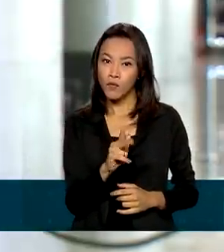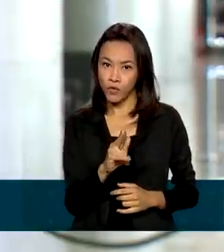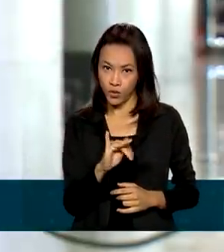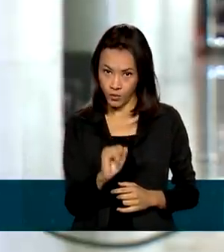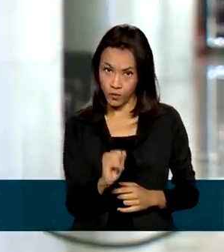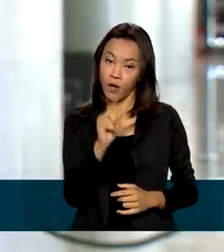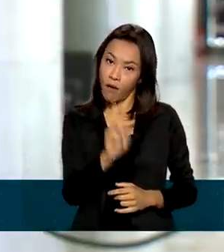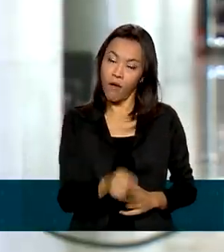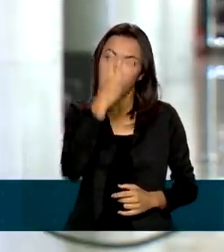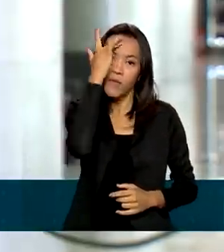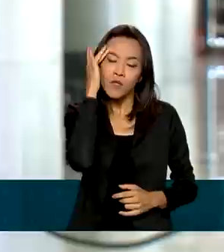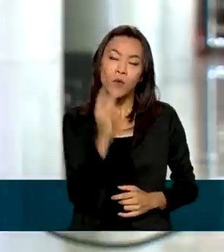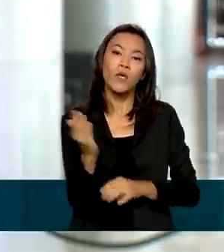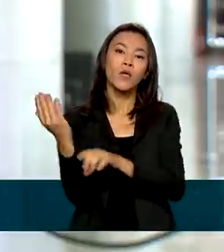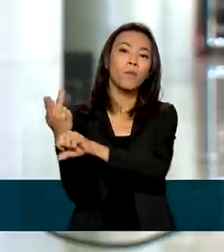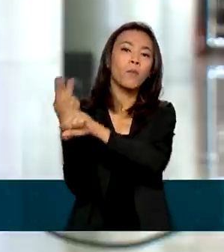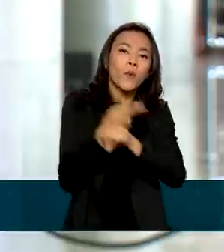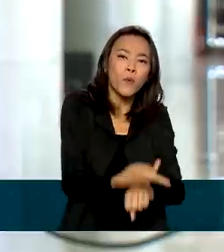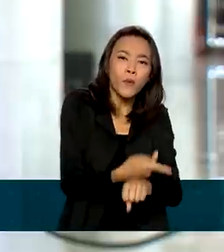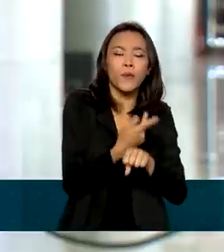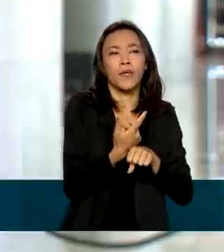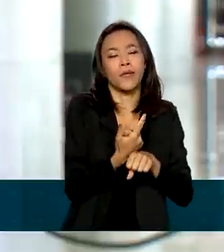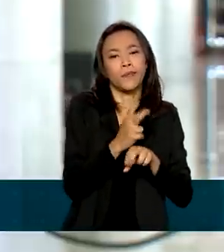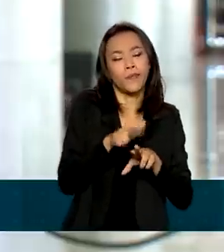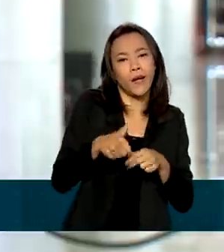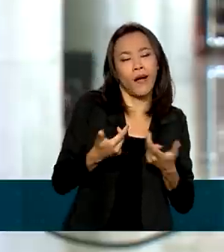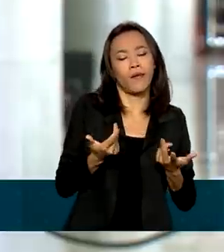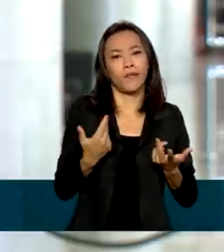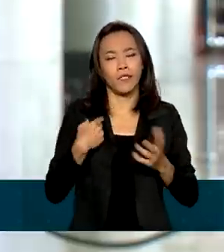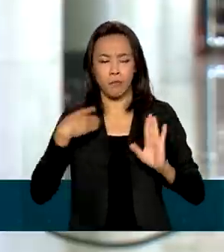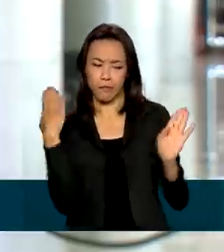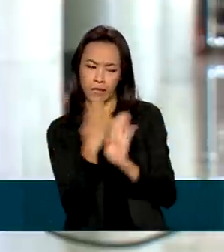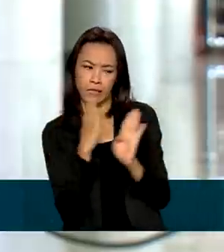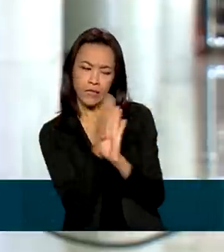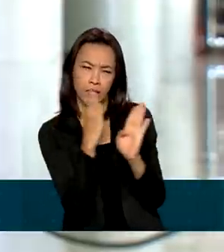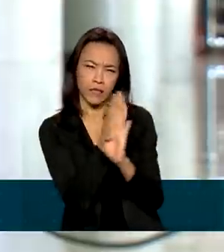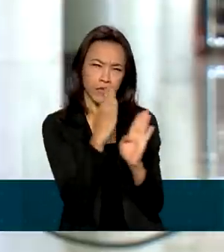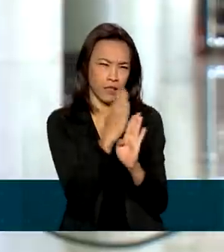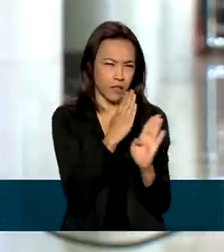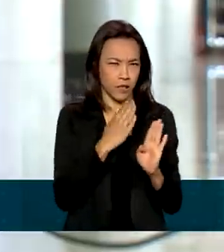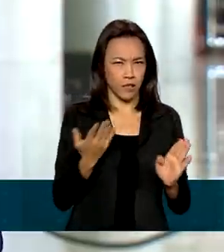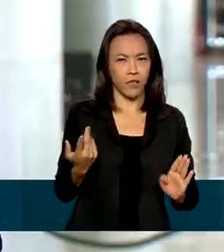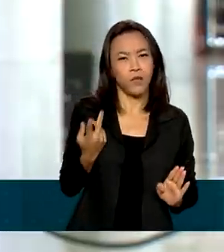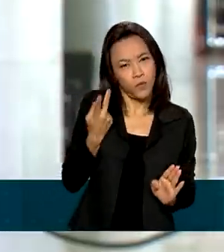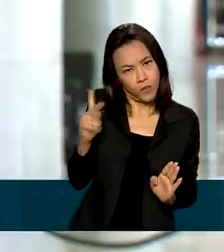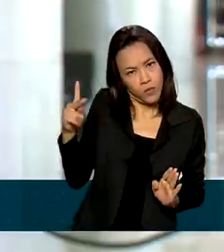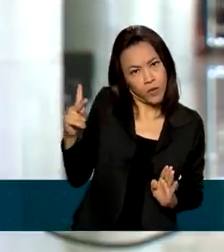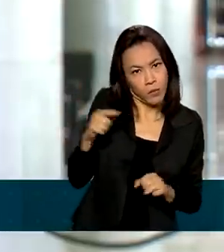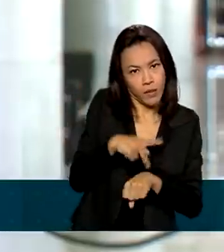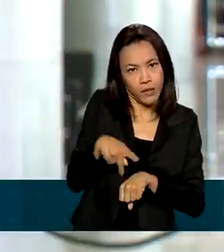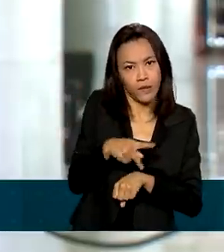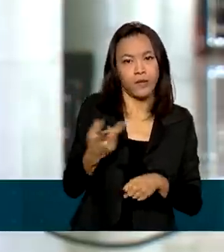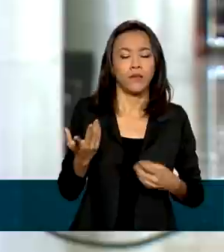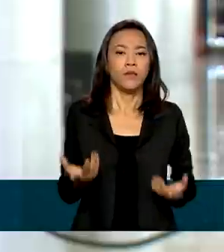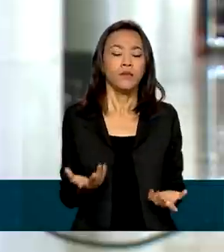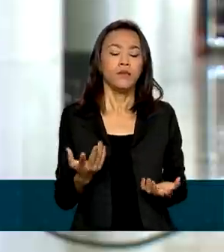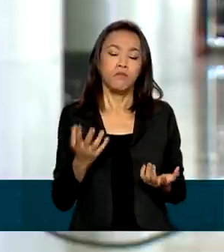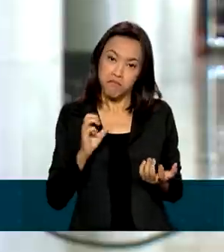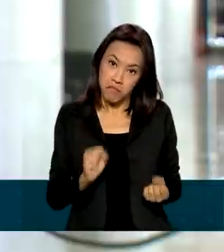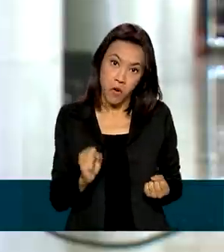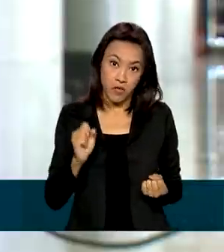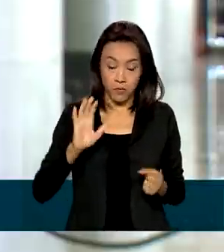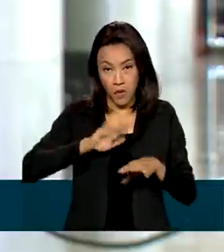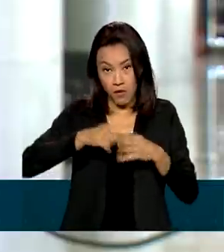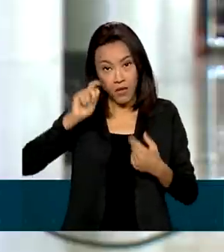que buscam refúgio por conta de perseguição em seus países de origem. E essa perseguição pode ter origem em